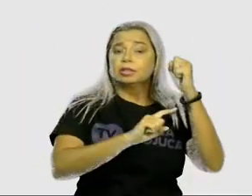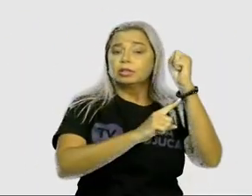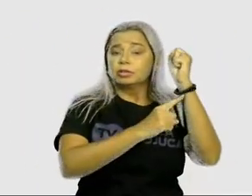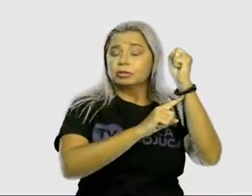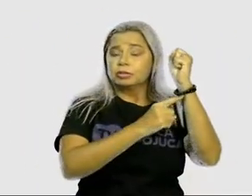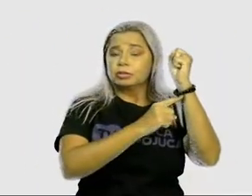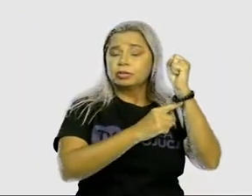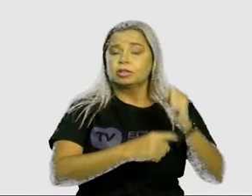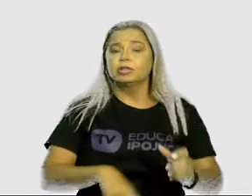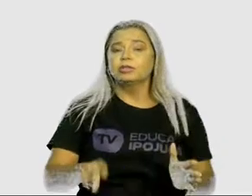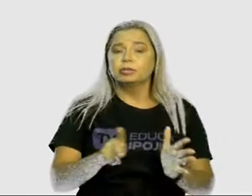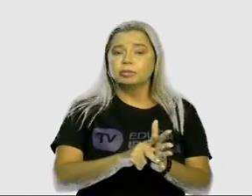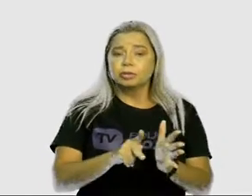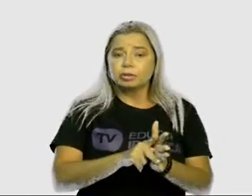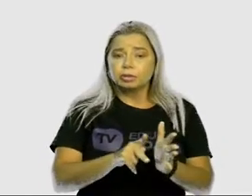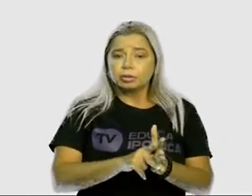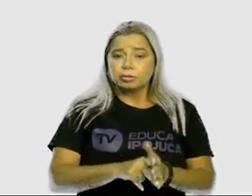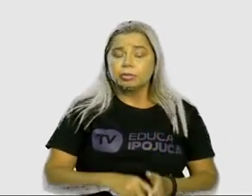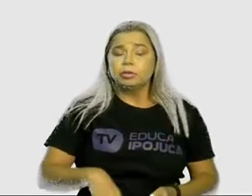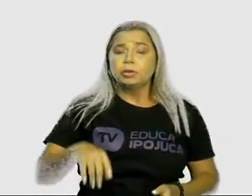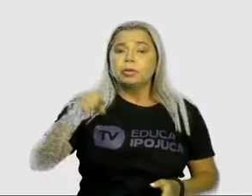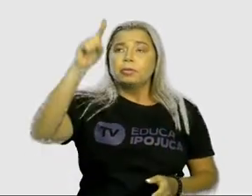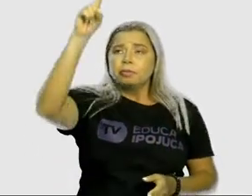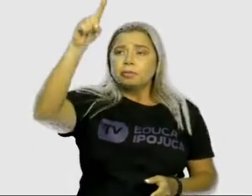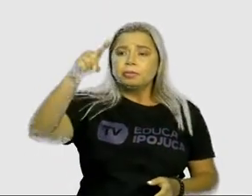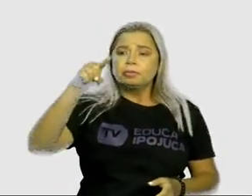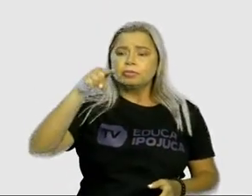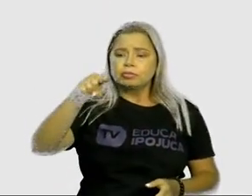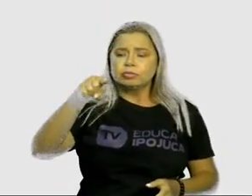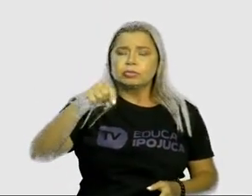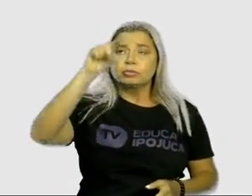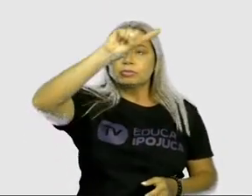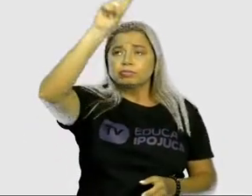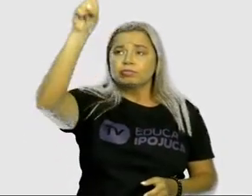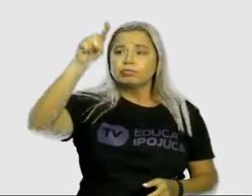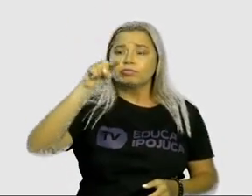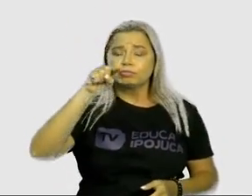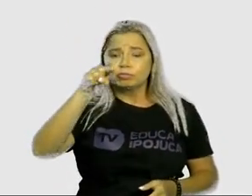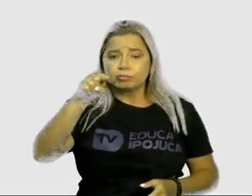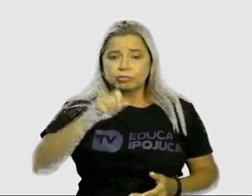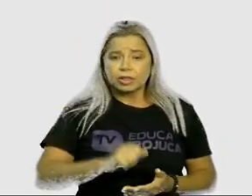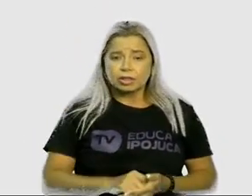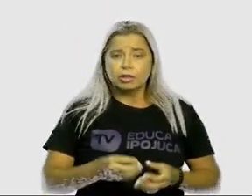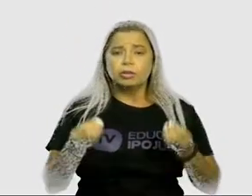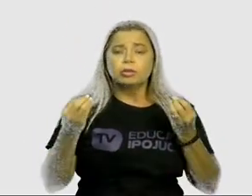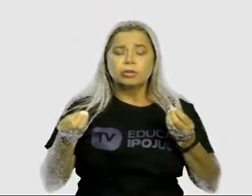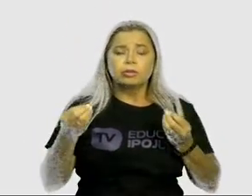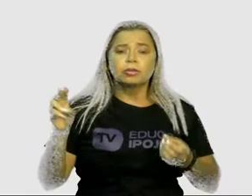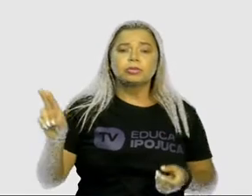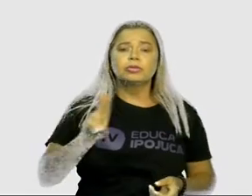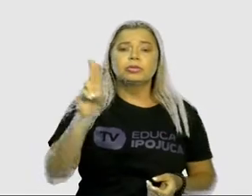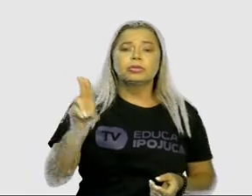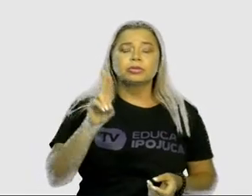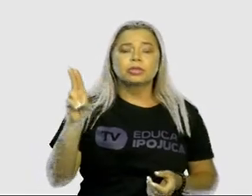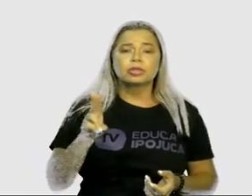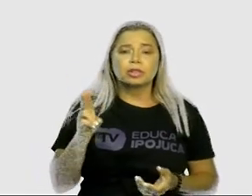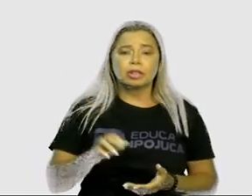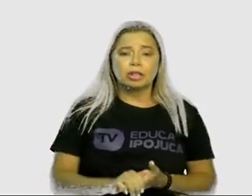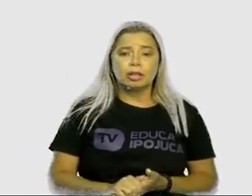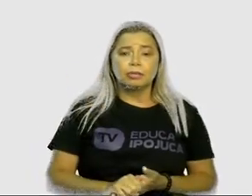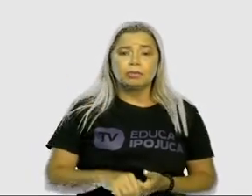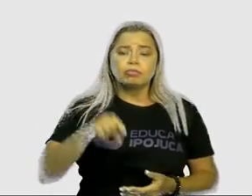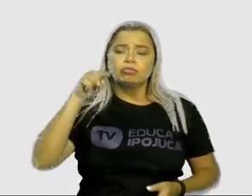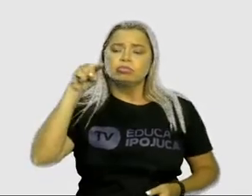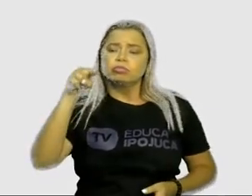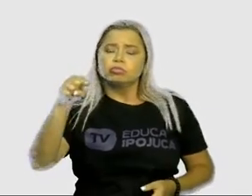de interrogação e ponto de exclamação, observando seus usos e sentidos, ponto